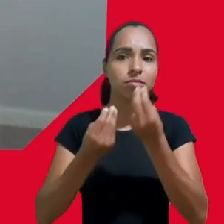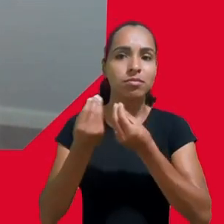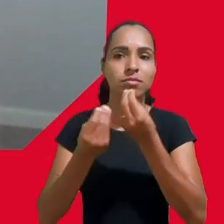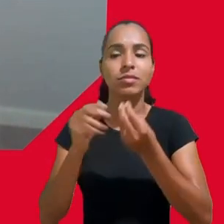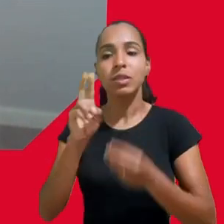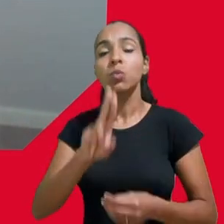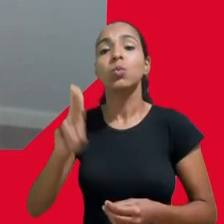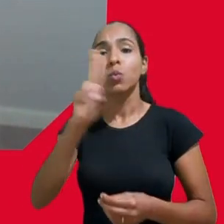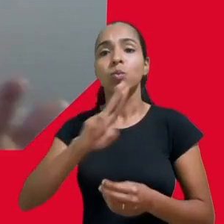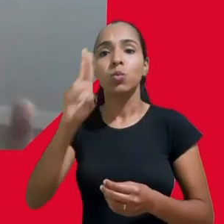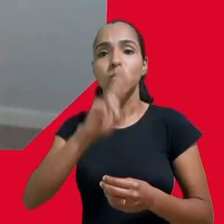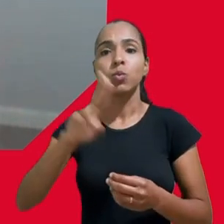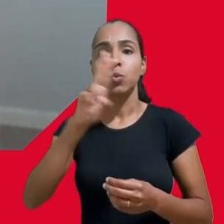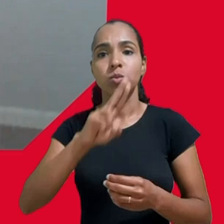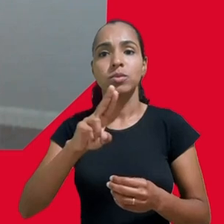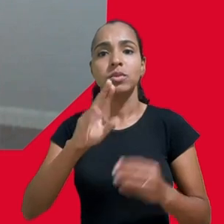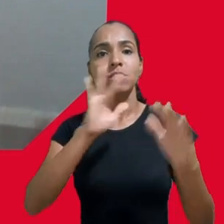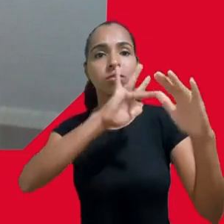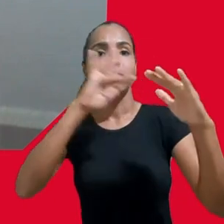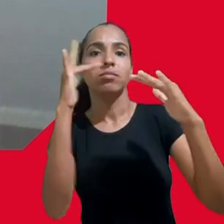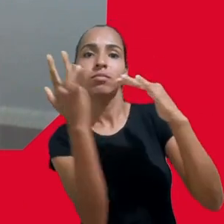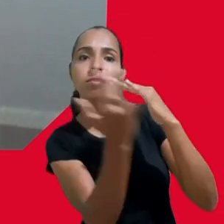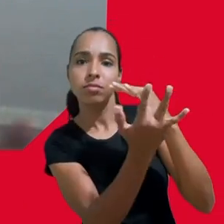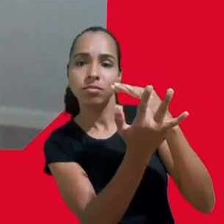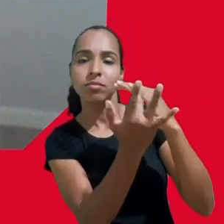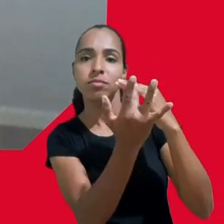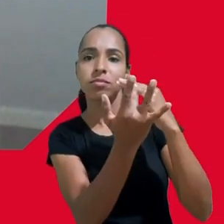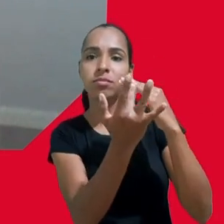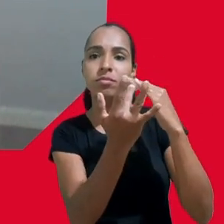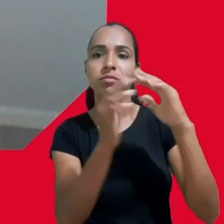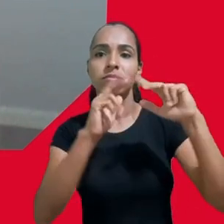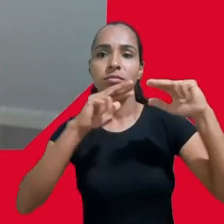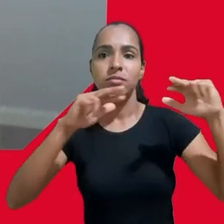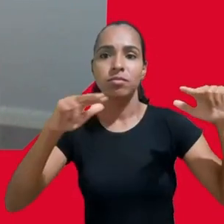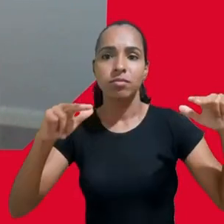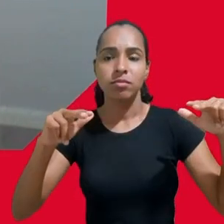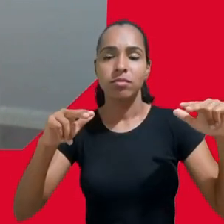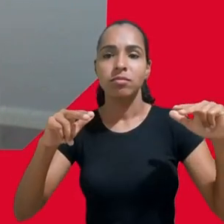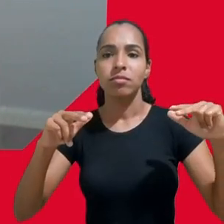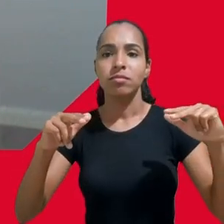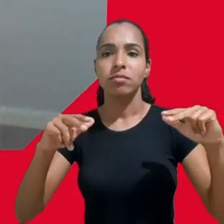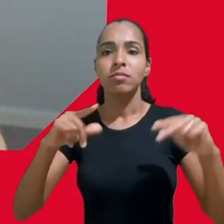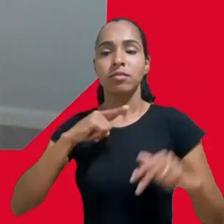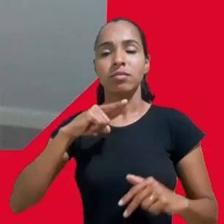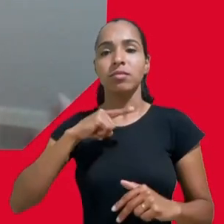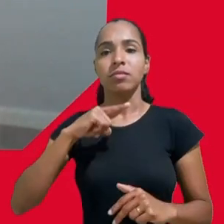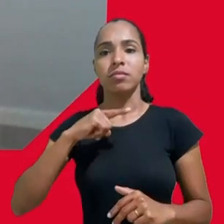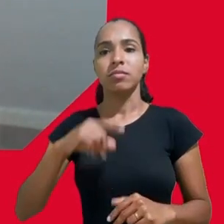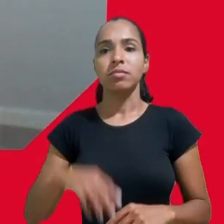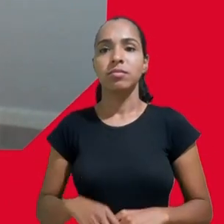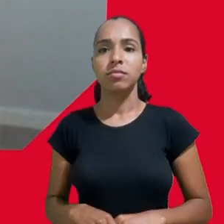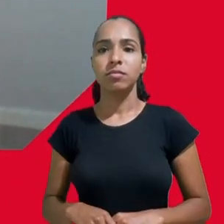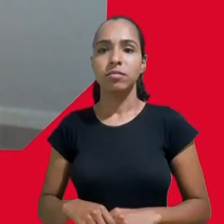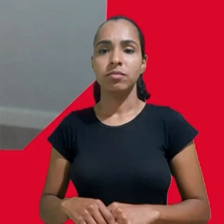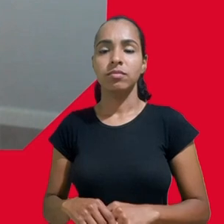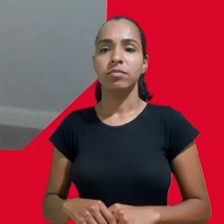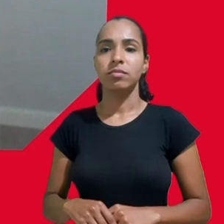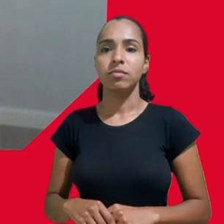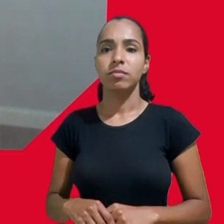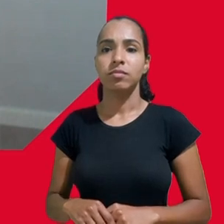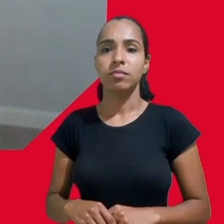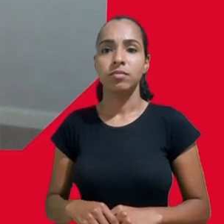digitais por consequência a gente também está falando no uso de seus dados pessoais sendo explorados comercialmente